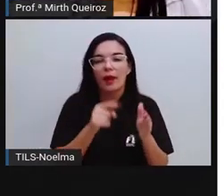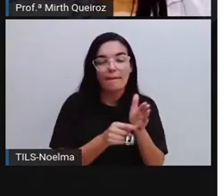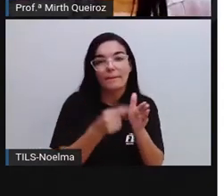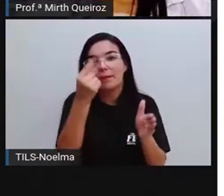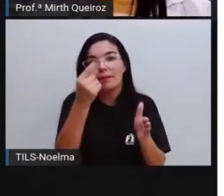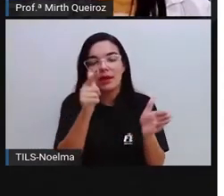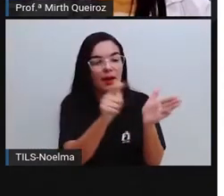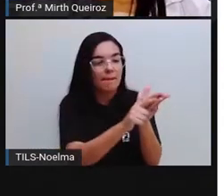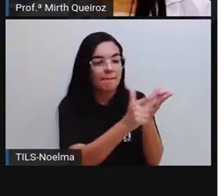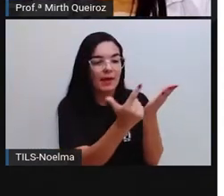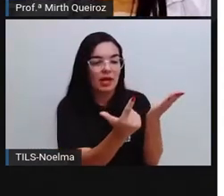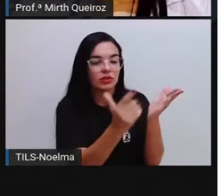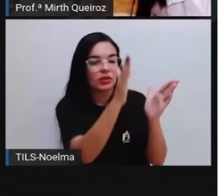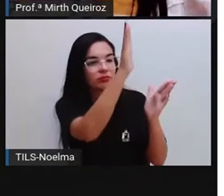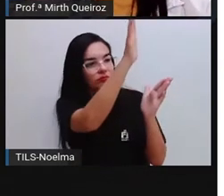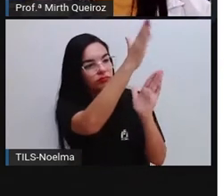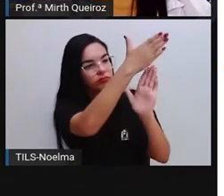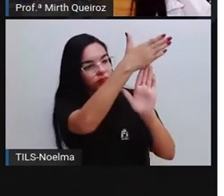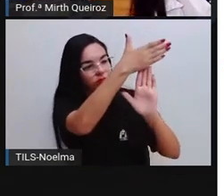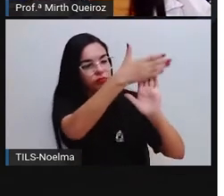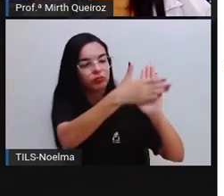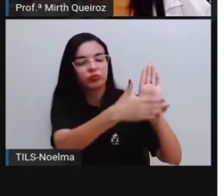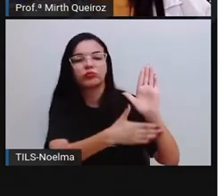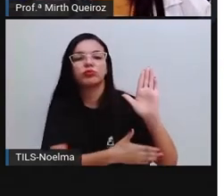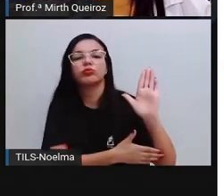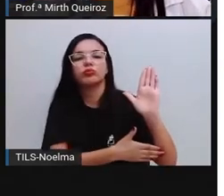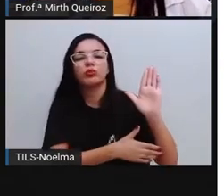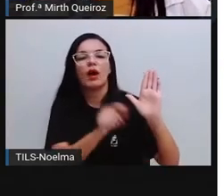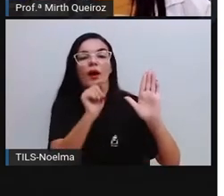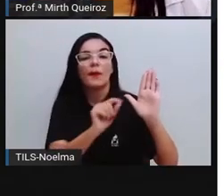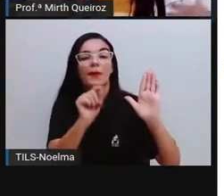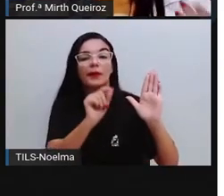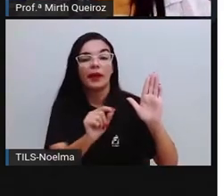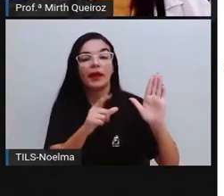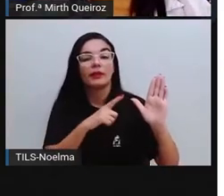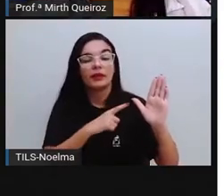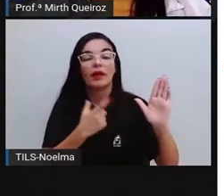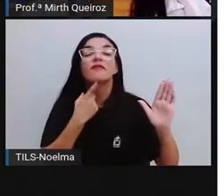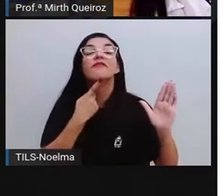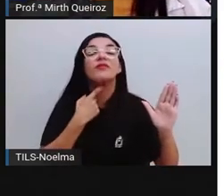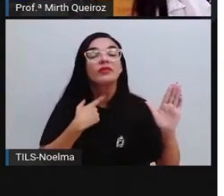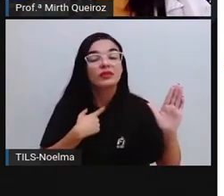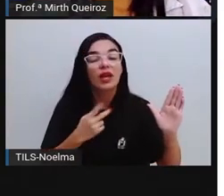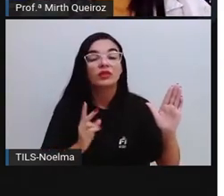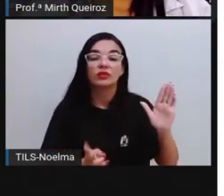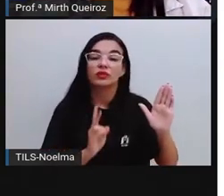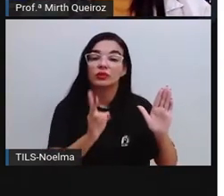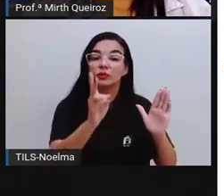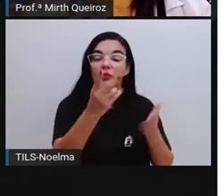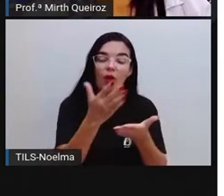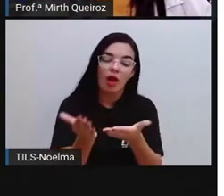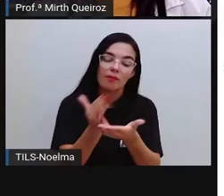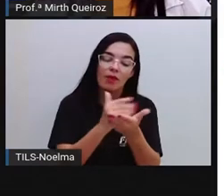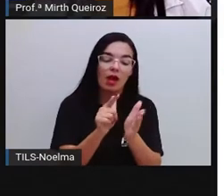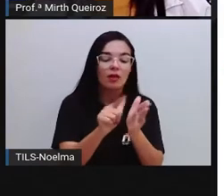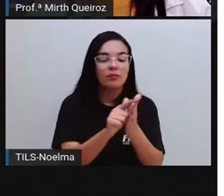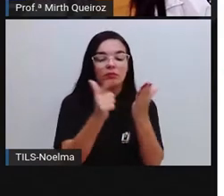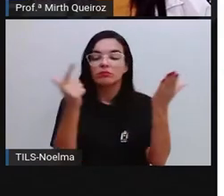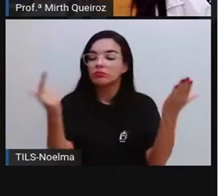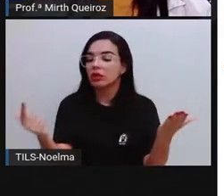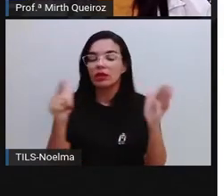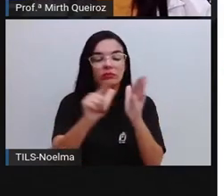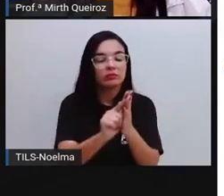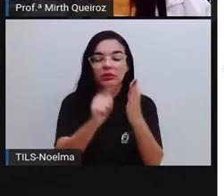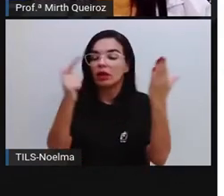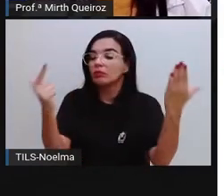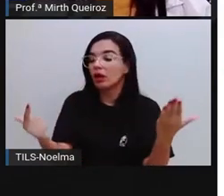ela é essa vitrine, ela é a porta de entrada para que esse leitor, ele dê continuidade aí a sua leitura, né? E